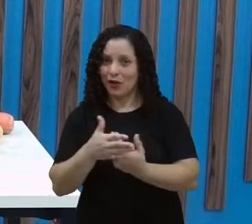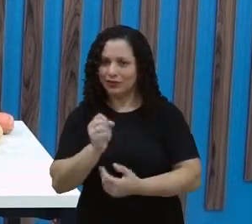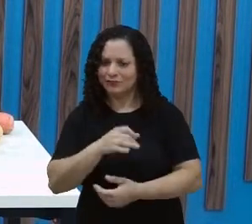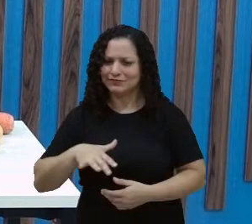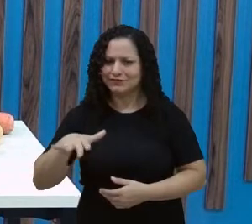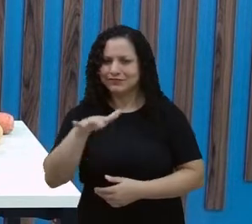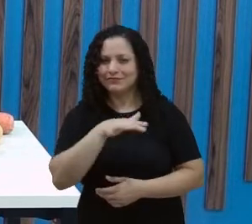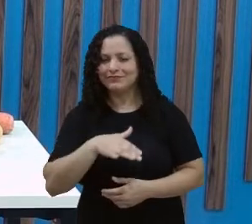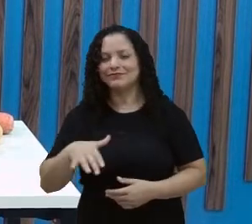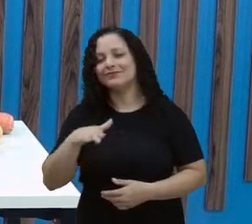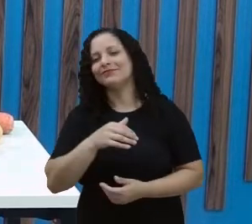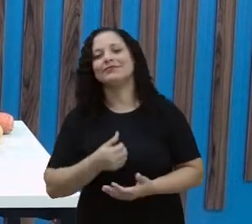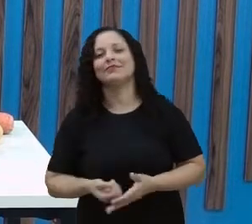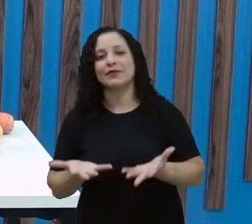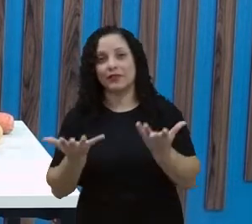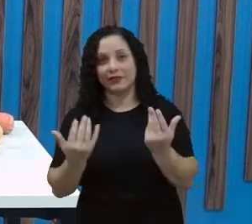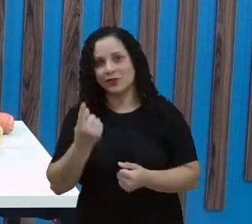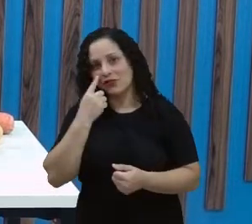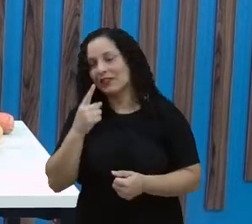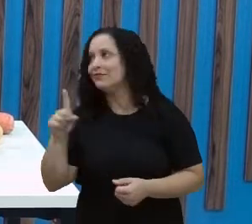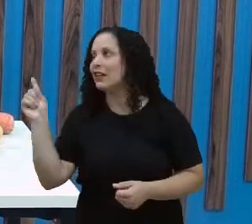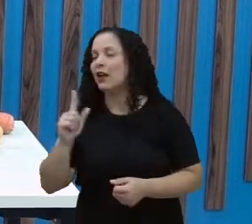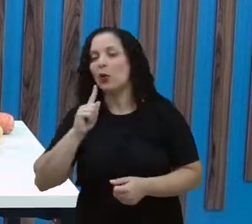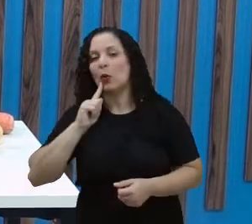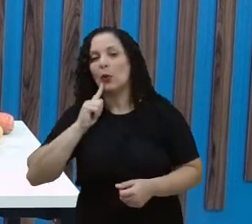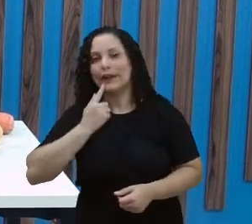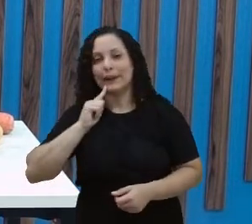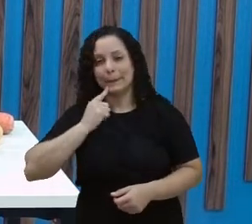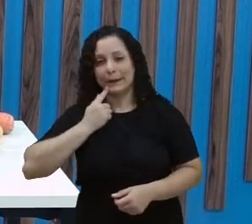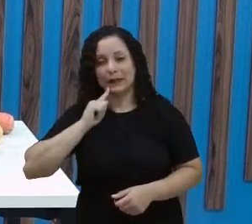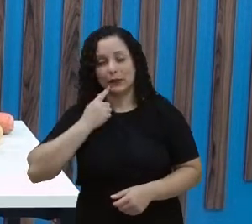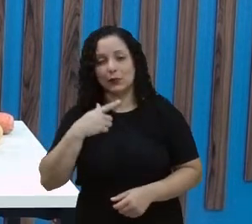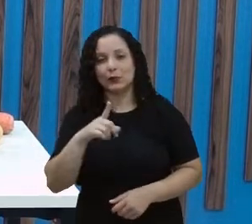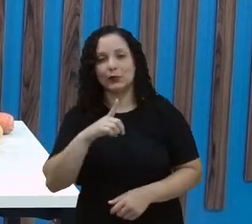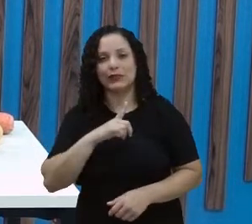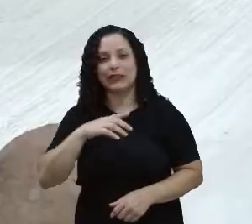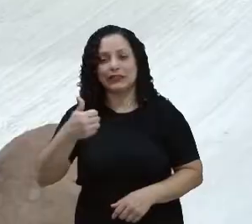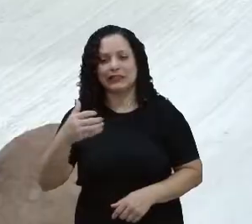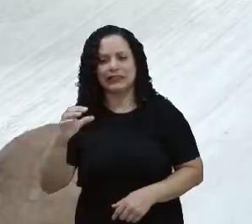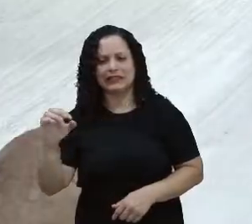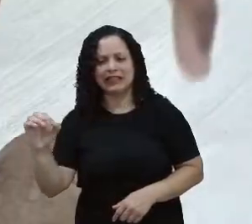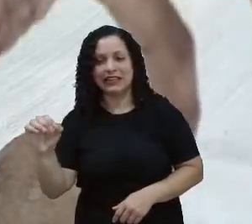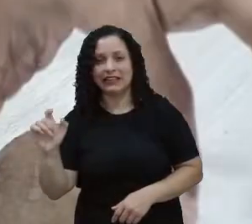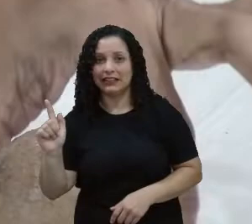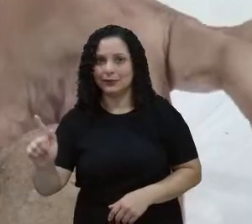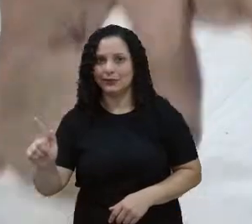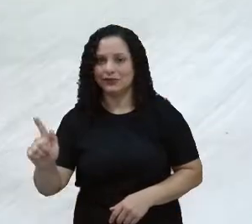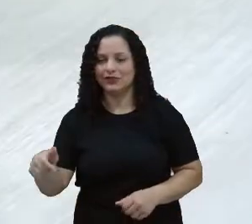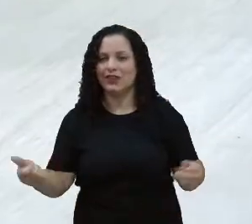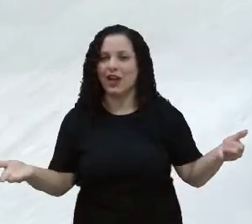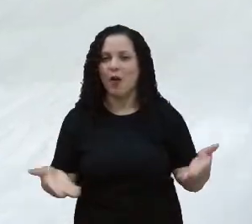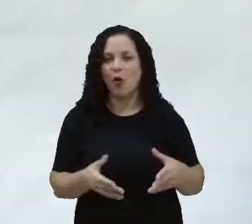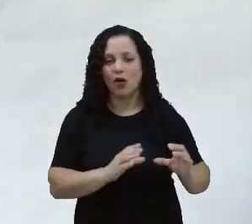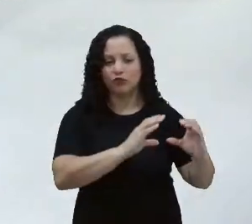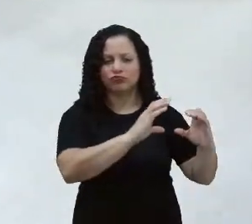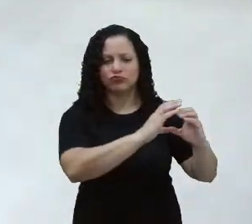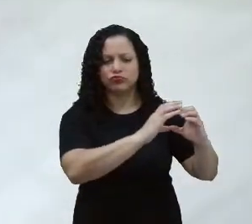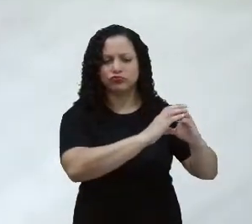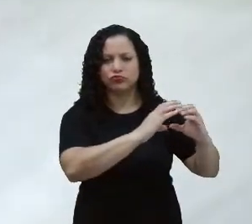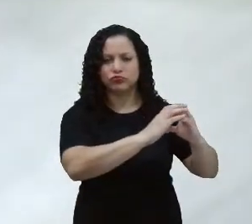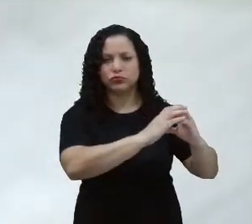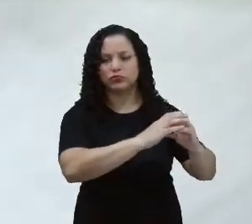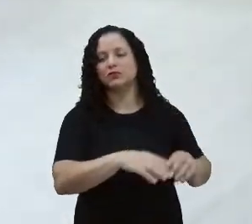Agora vamos descobrir, tá? A gente já viu que o limão, ele tem 100 gramas. Quero ver agora o saputi, vou colocar.